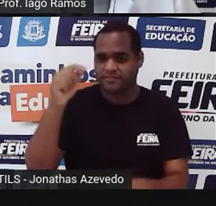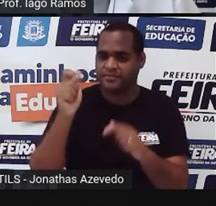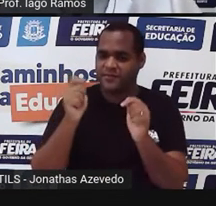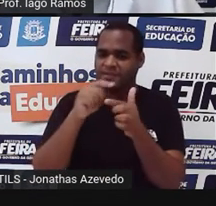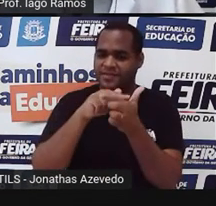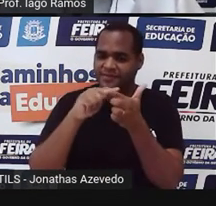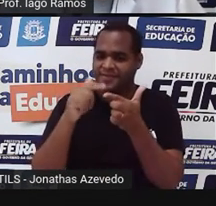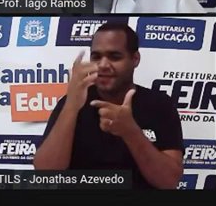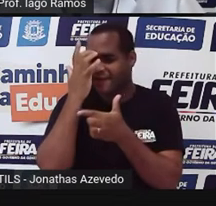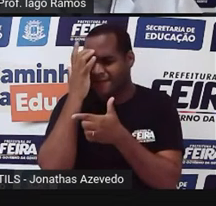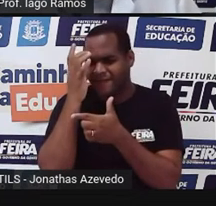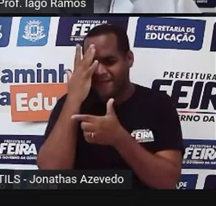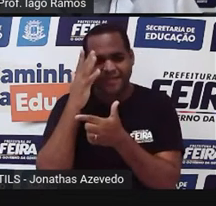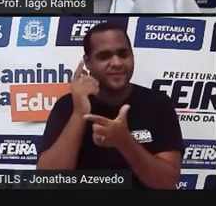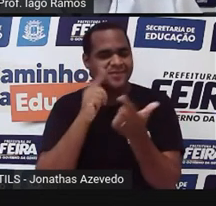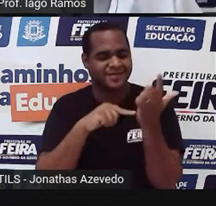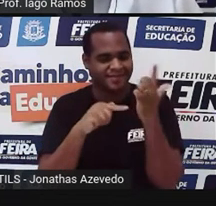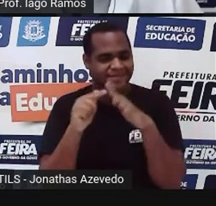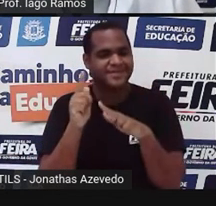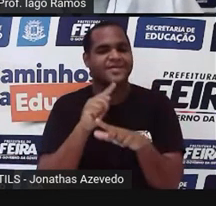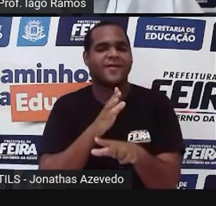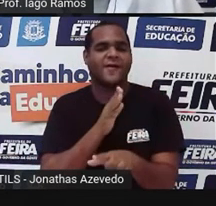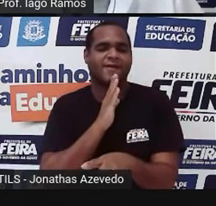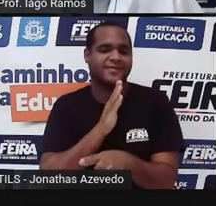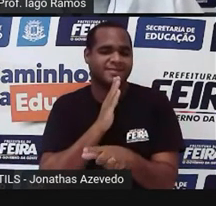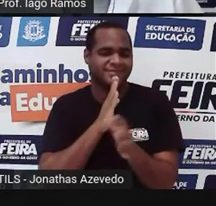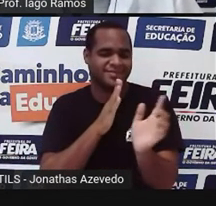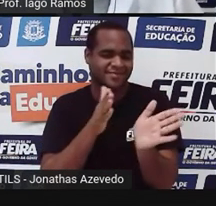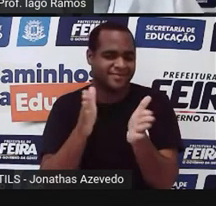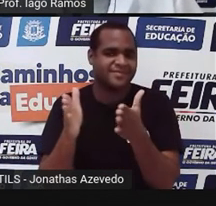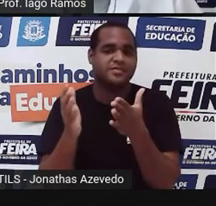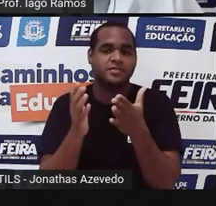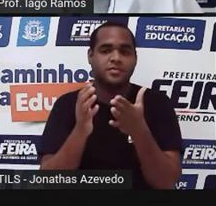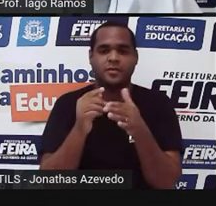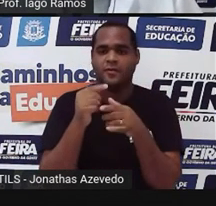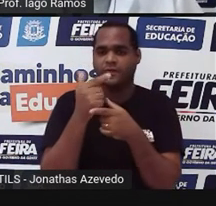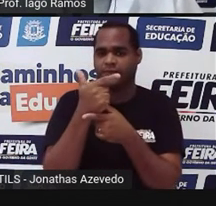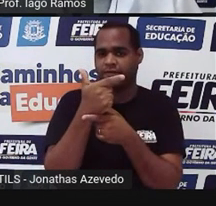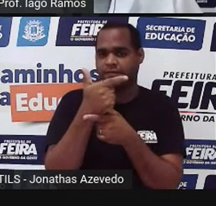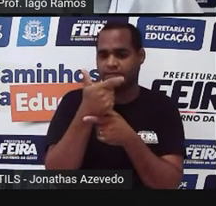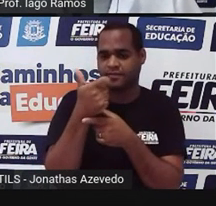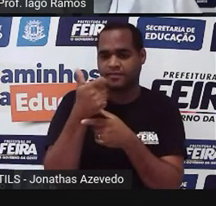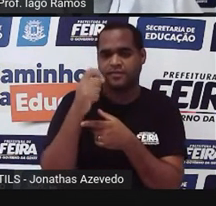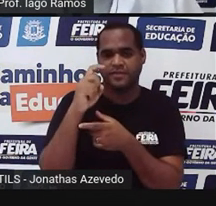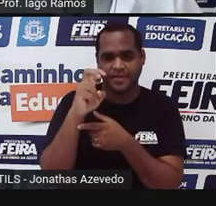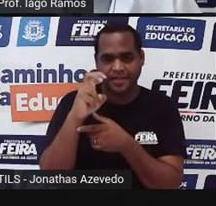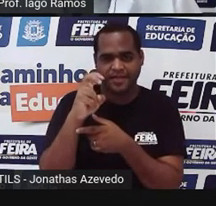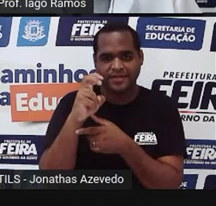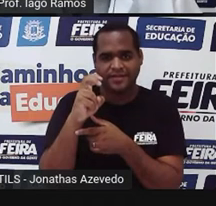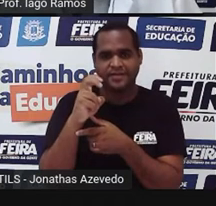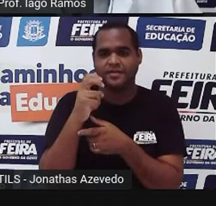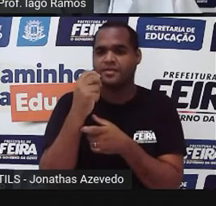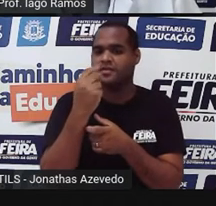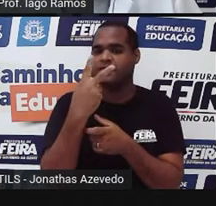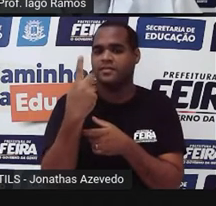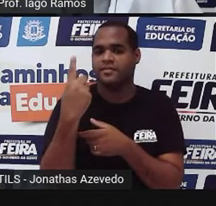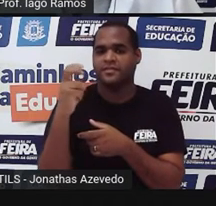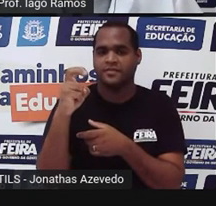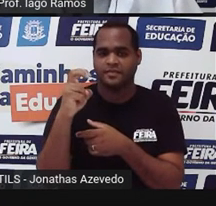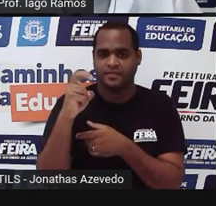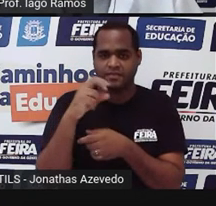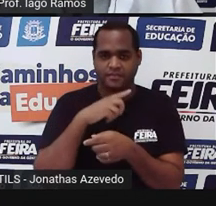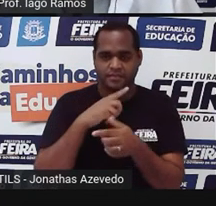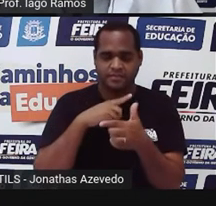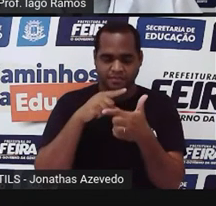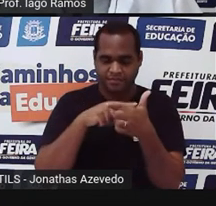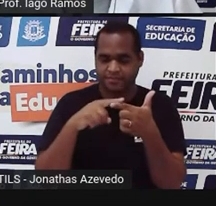no papel, como a gente já conhece, né? Armando a continha daquele jeito que a gente já conhece, ó. 215